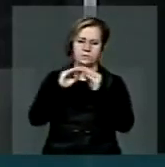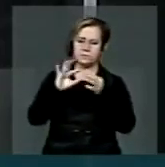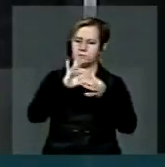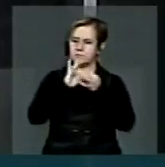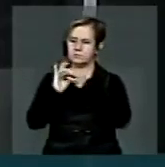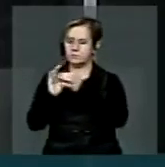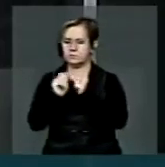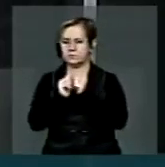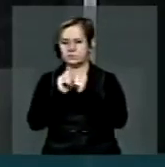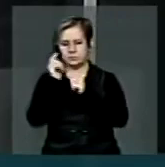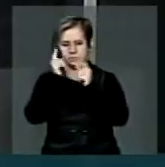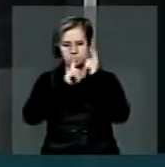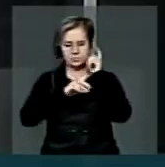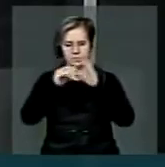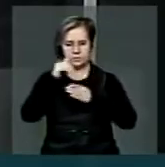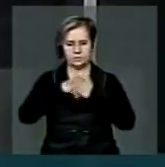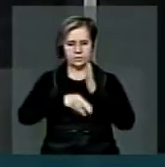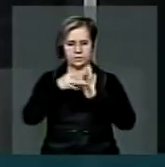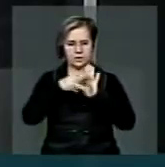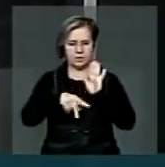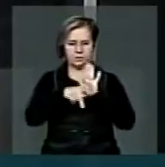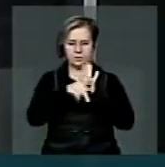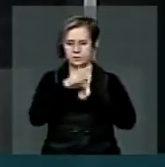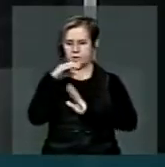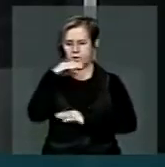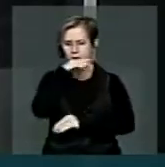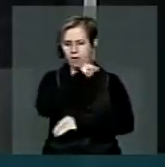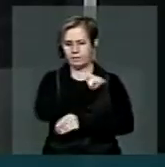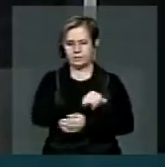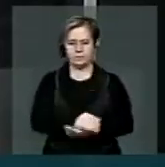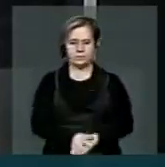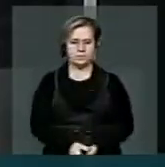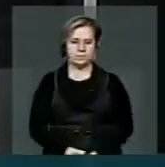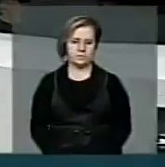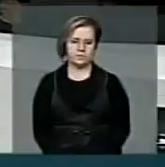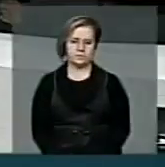MPs sejam votadas de maneira mais rápida e mais... Deputado...